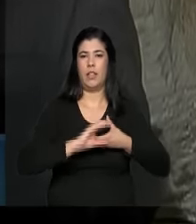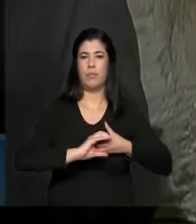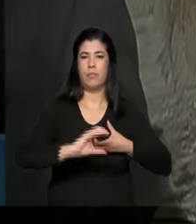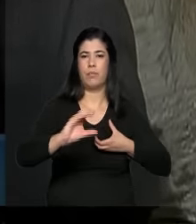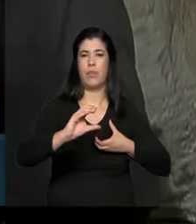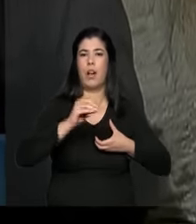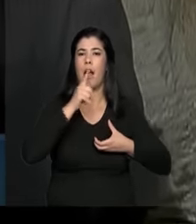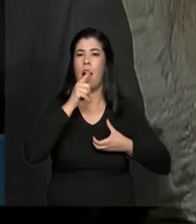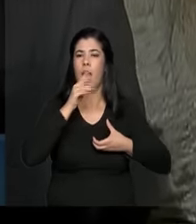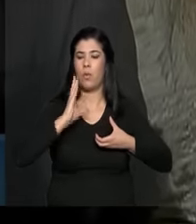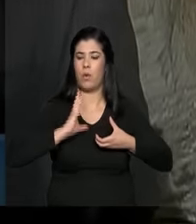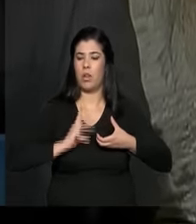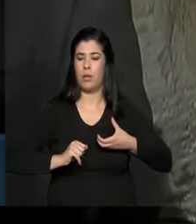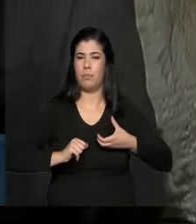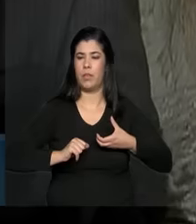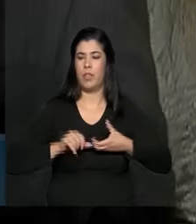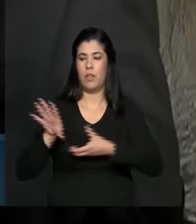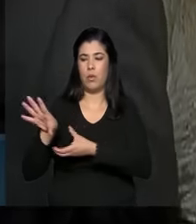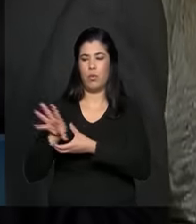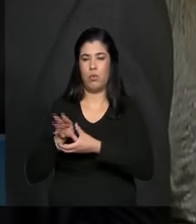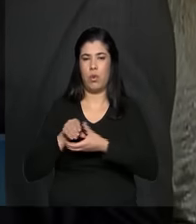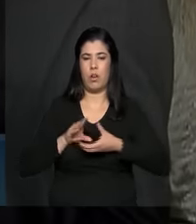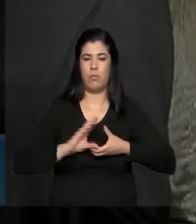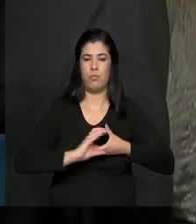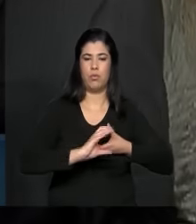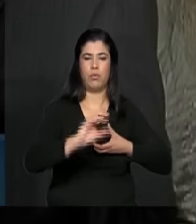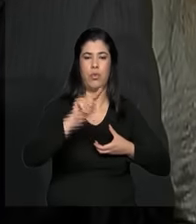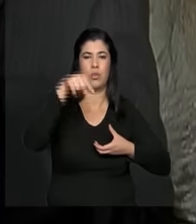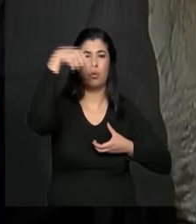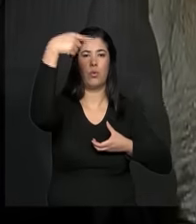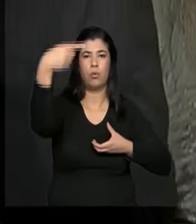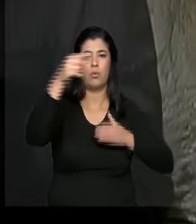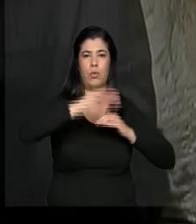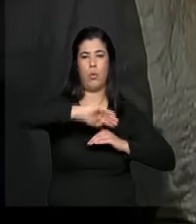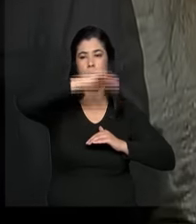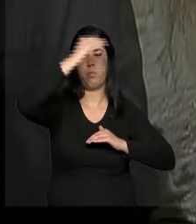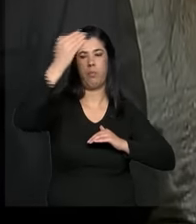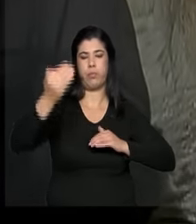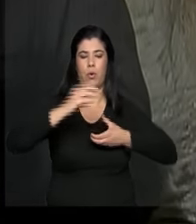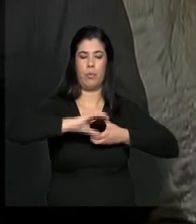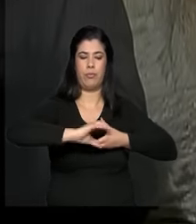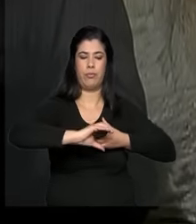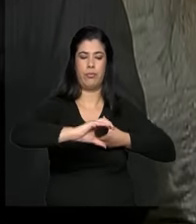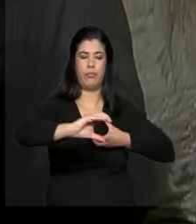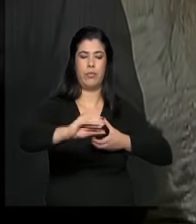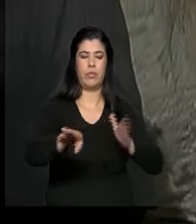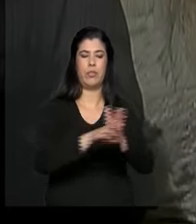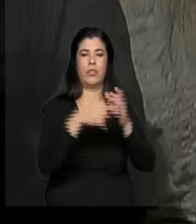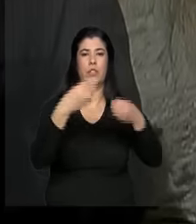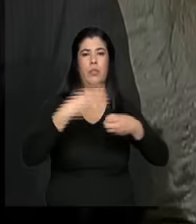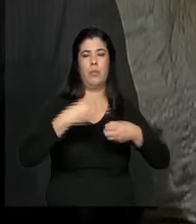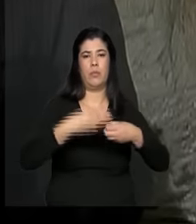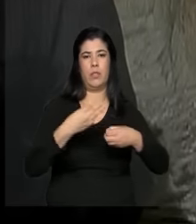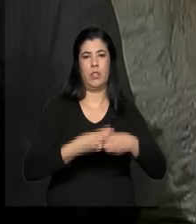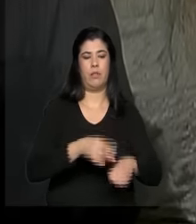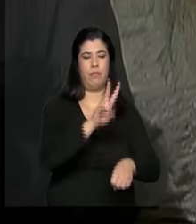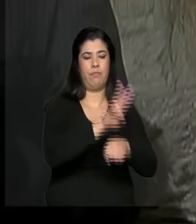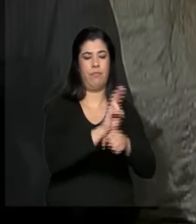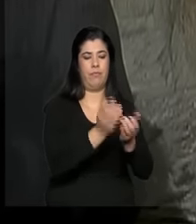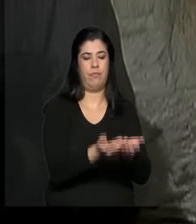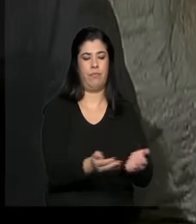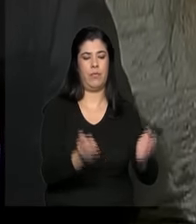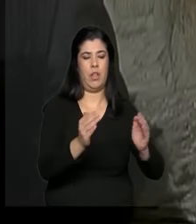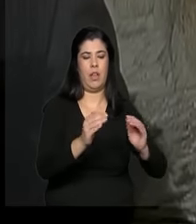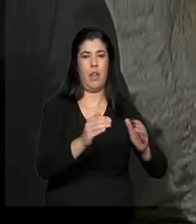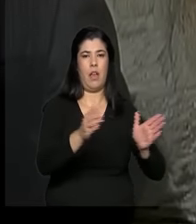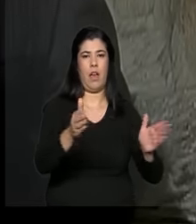de passagem para a água captada do Rio São Francisco do outro lado desse morro. Essa água vai sendo acumulada em barragens ao longo do